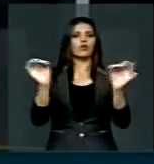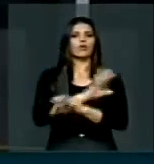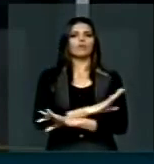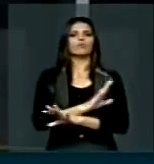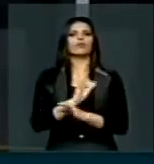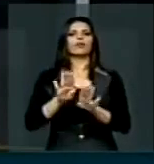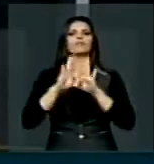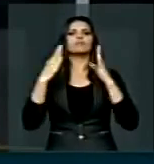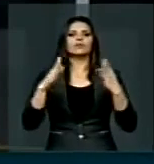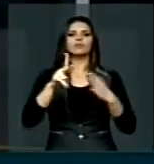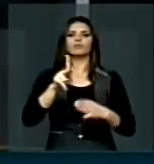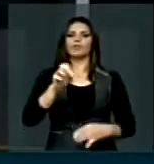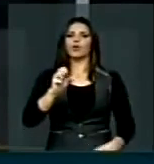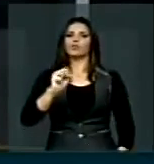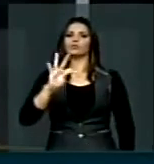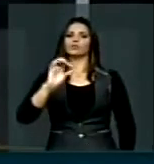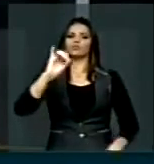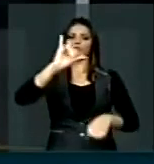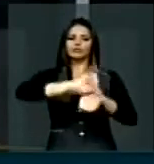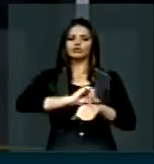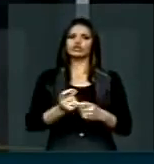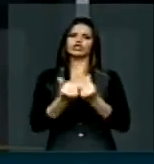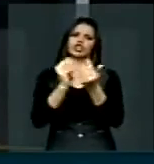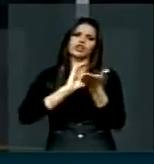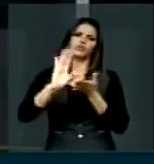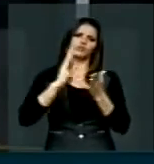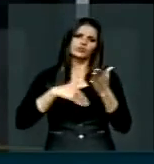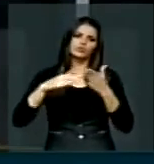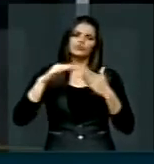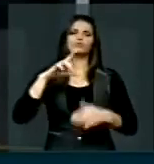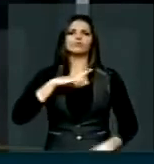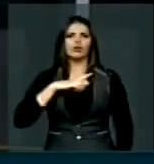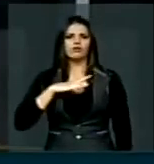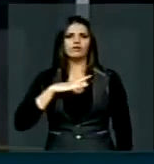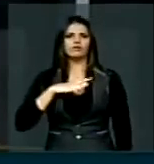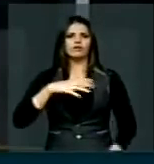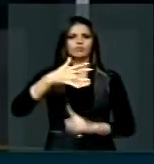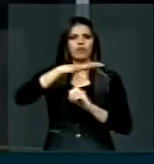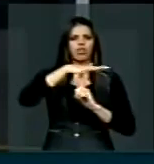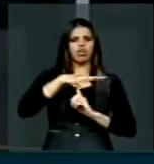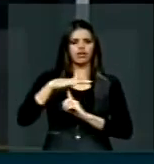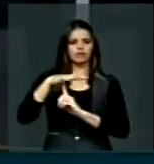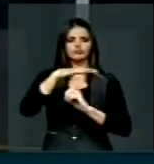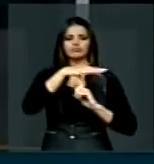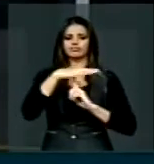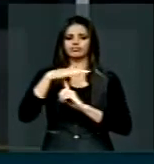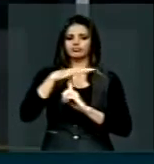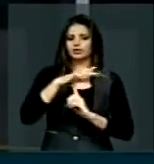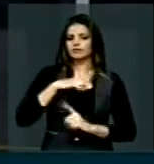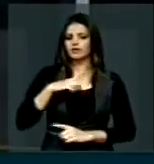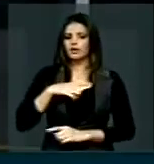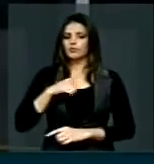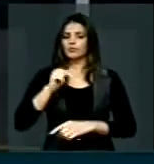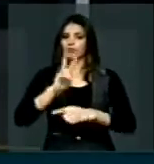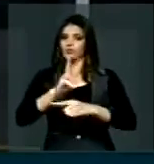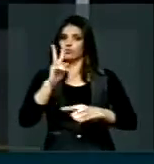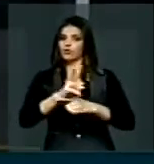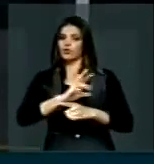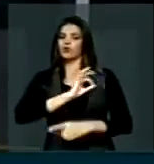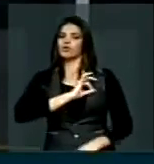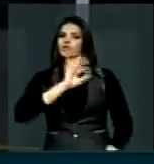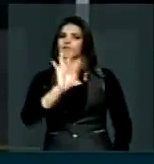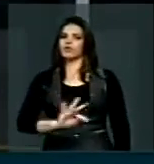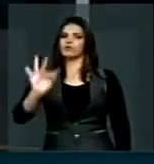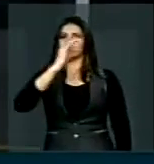esse quadro. Tem dinheiro para tudo, tem até helicóptero da Polícia Rodoviária Federal